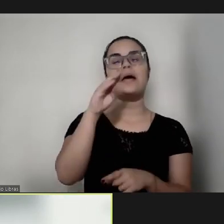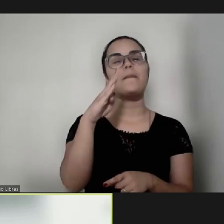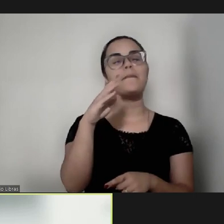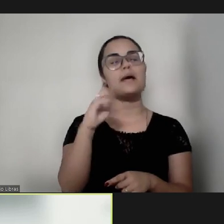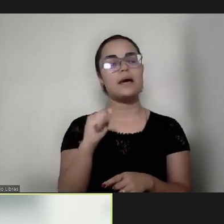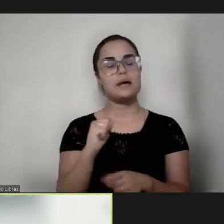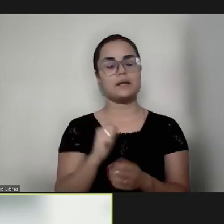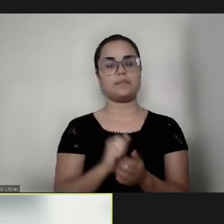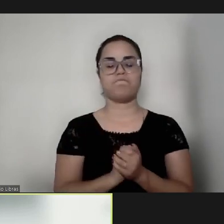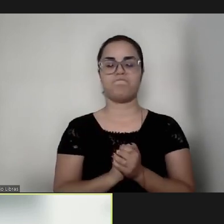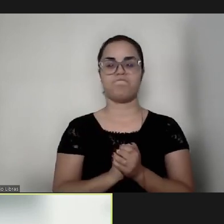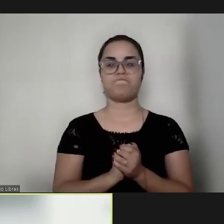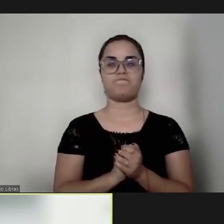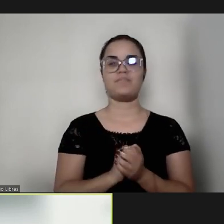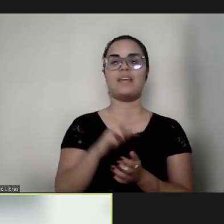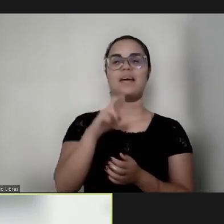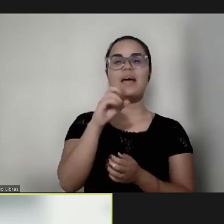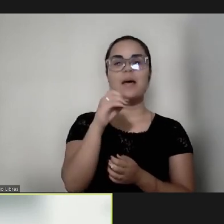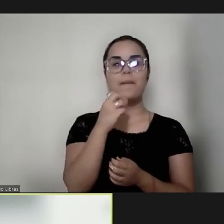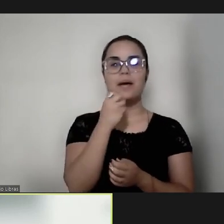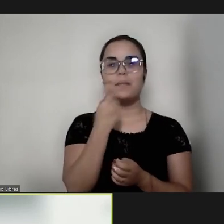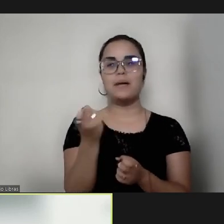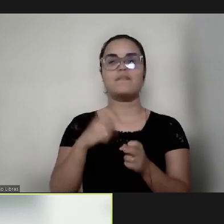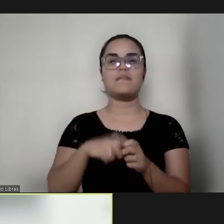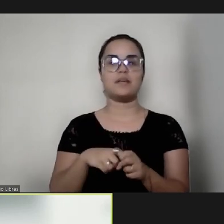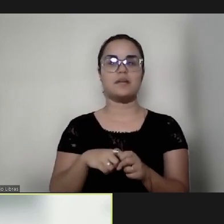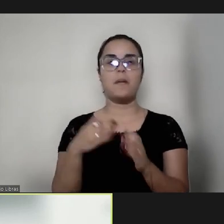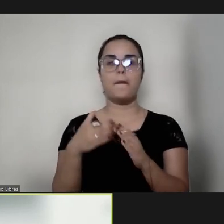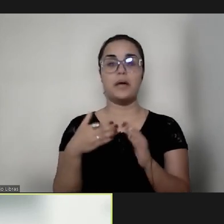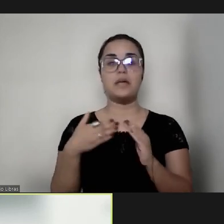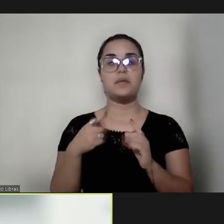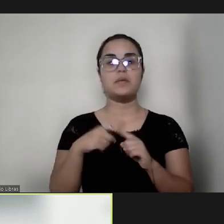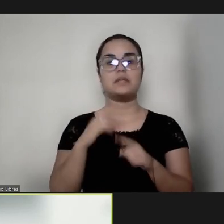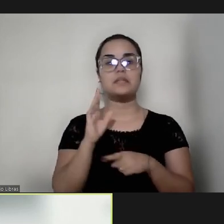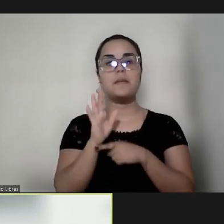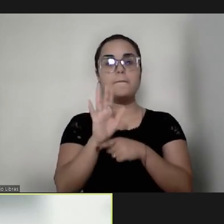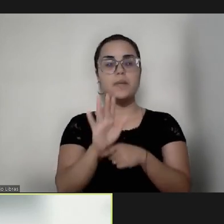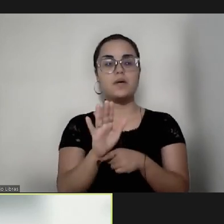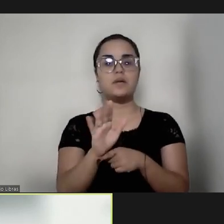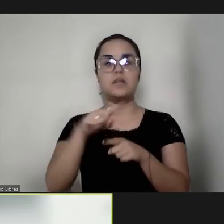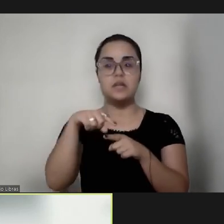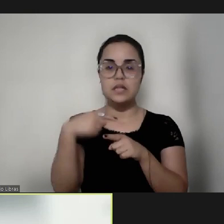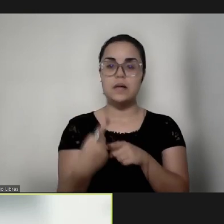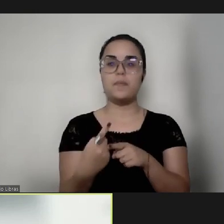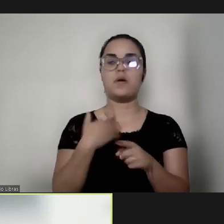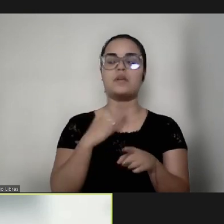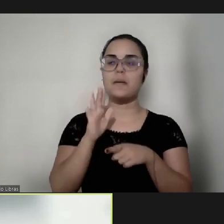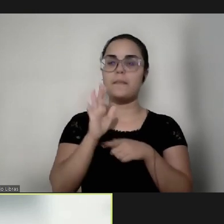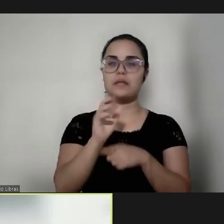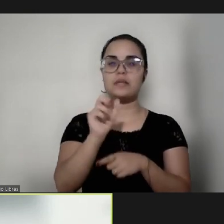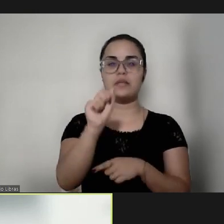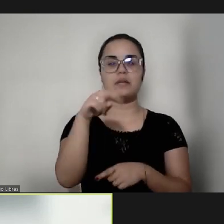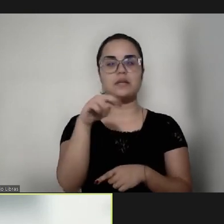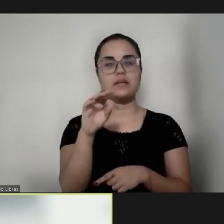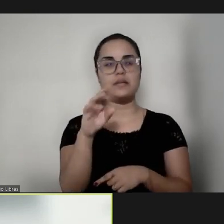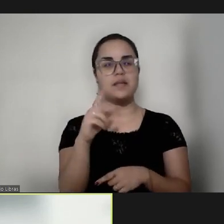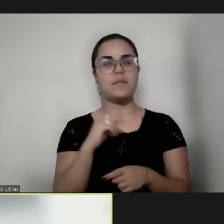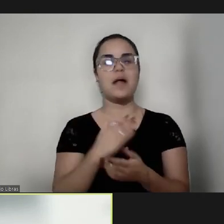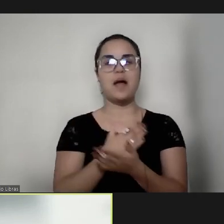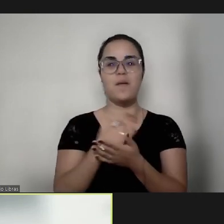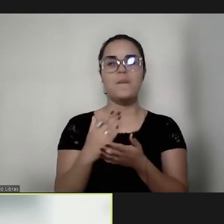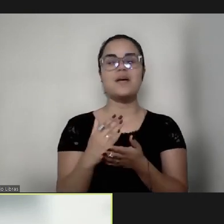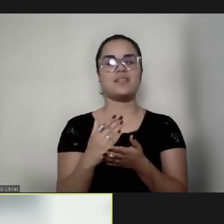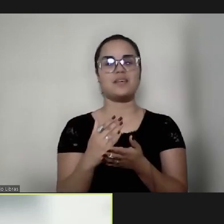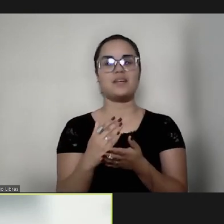Rebeca, seja bem-vinda, vou pedir para que você se apresente e em seguida apresente a Andresa para darmos início